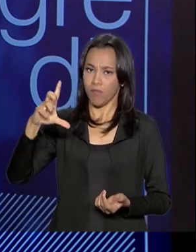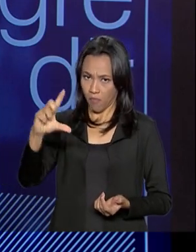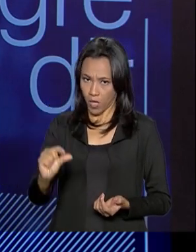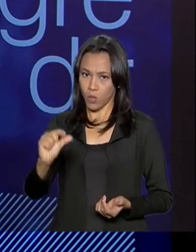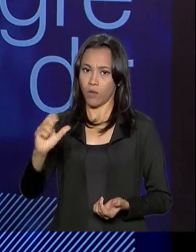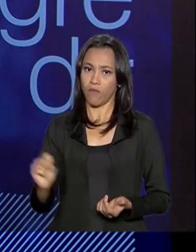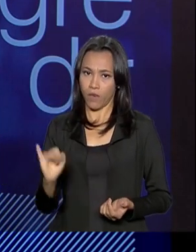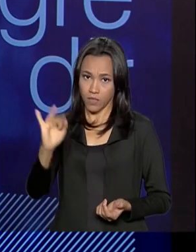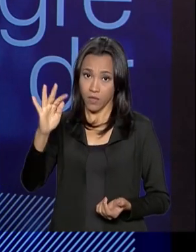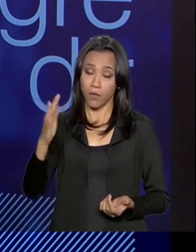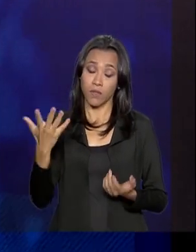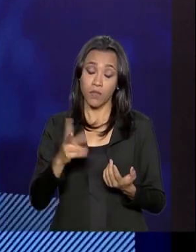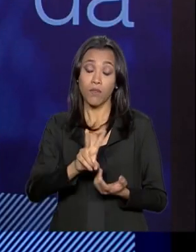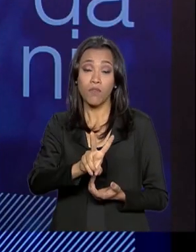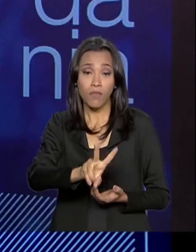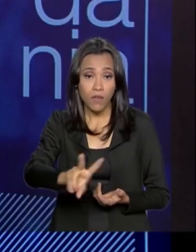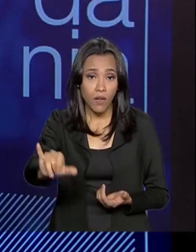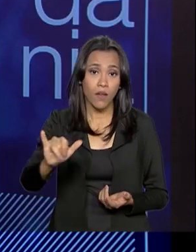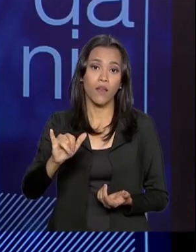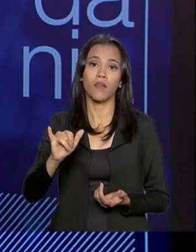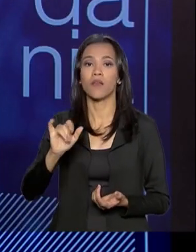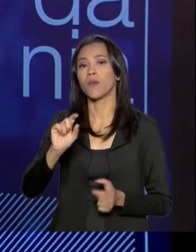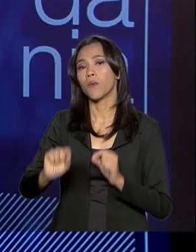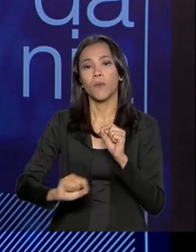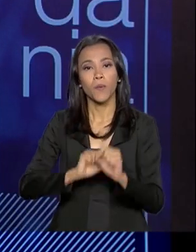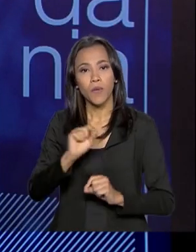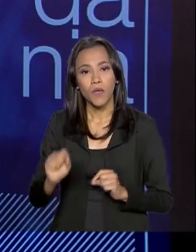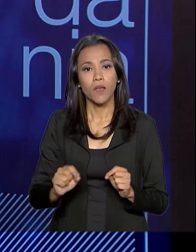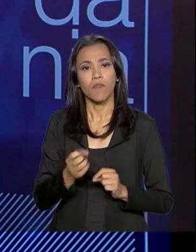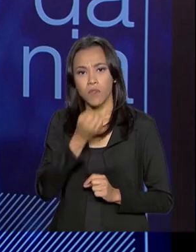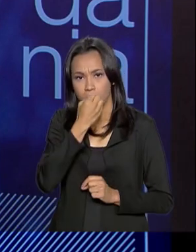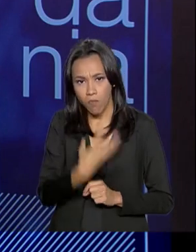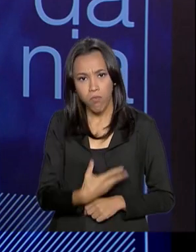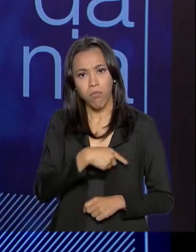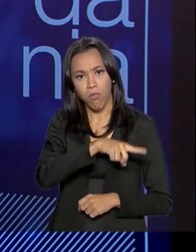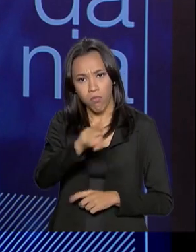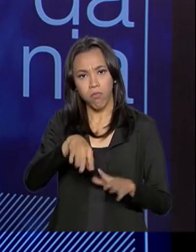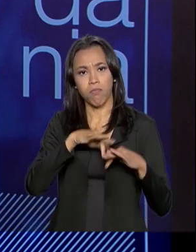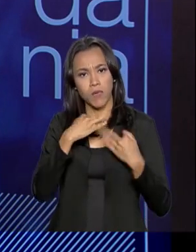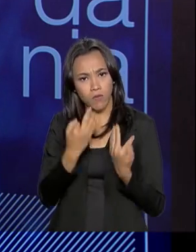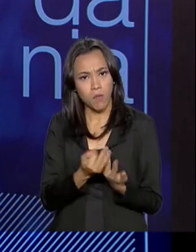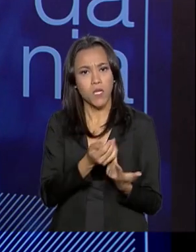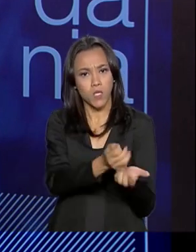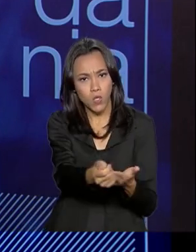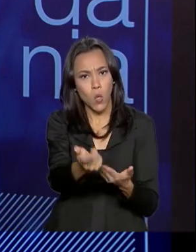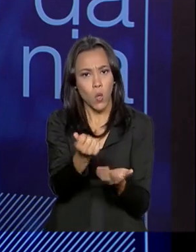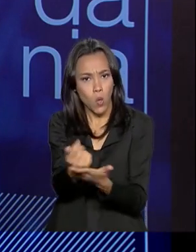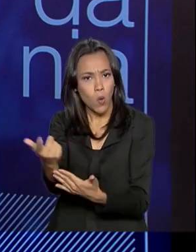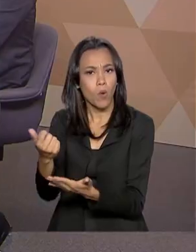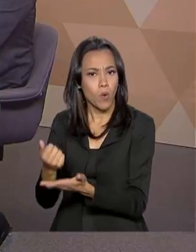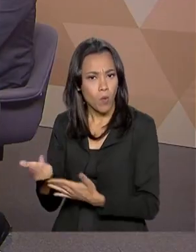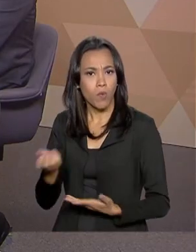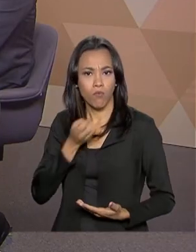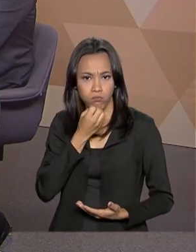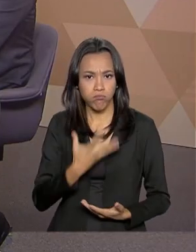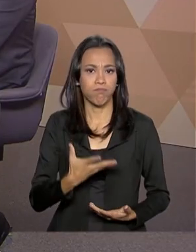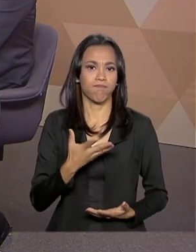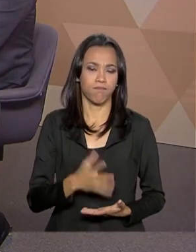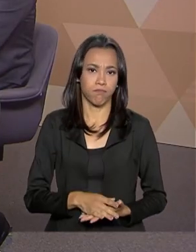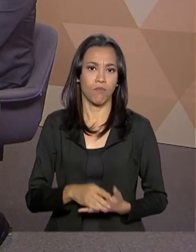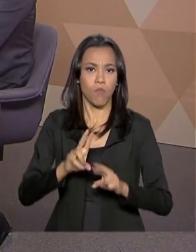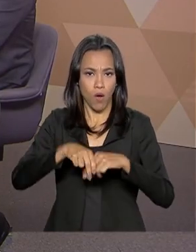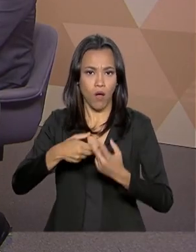ela vai realmente aumentar muito, está sendo aumentado o poder aquisitivo dessas famílias. E vai